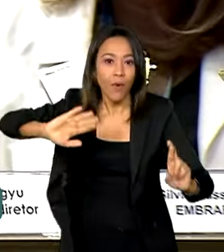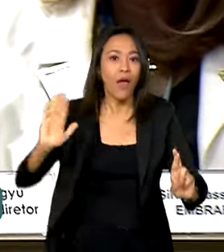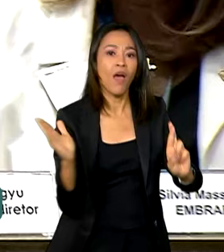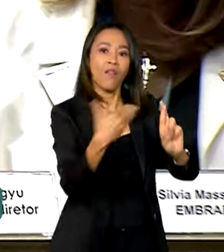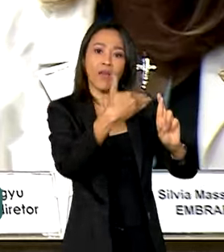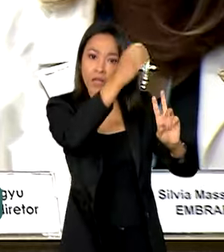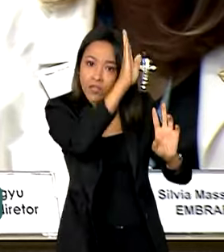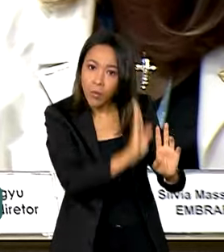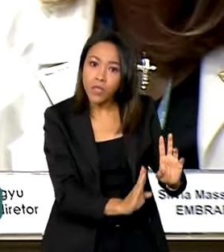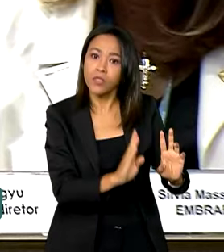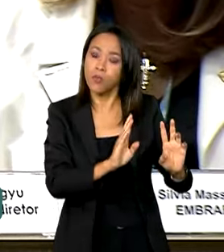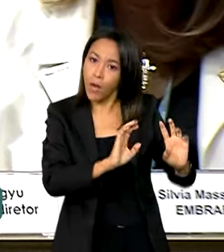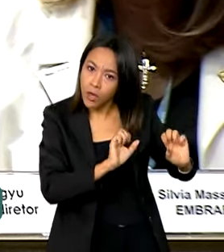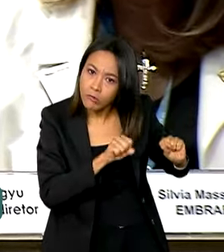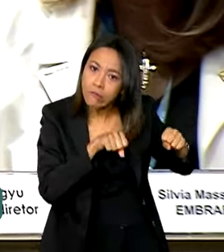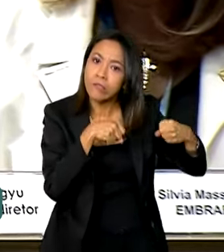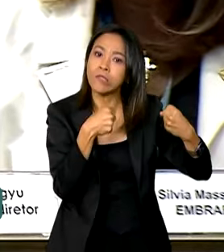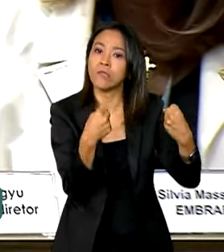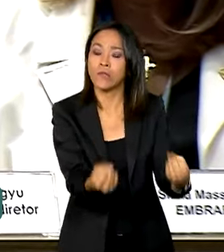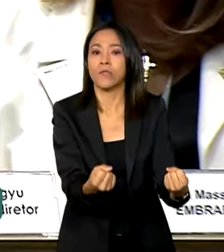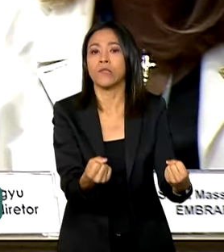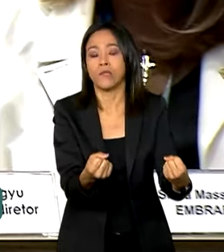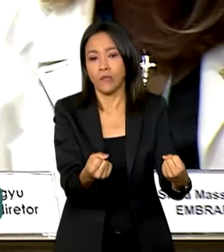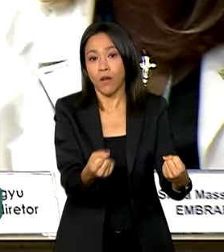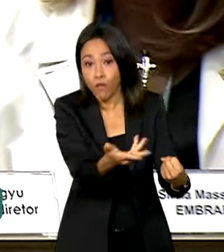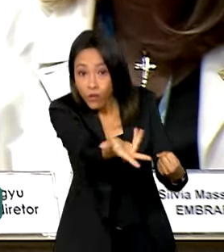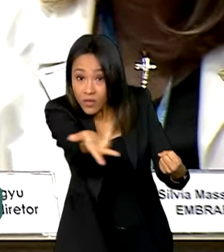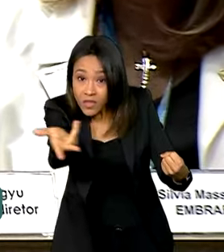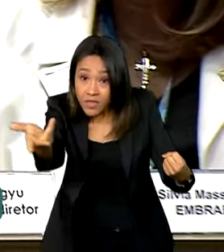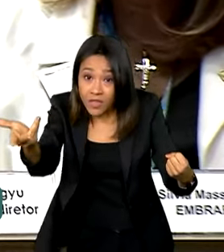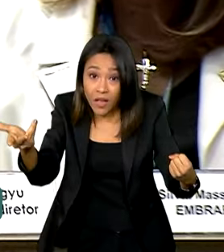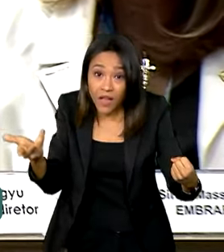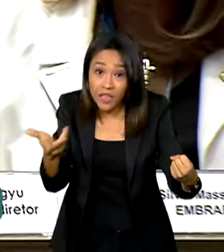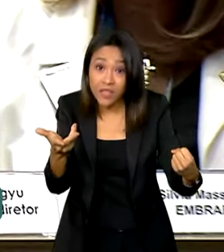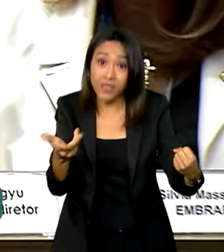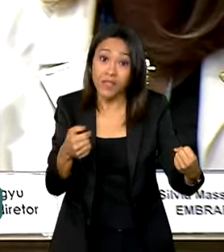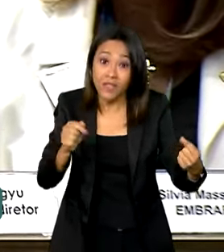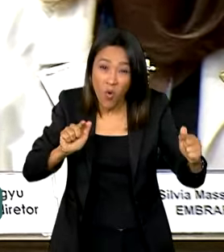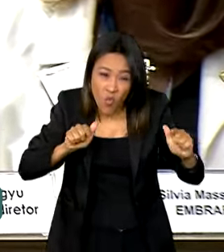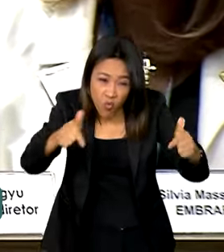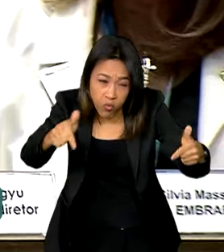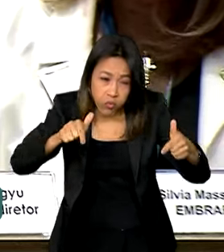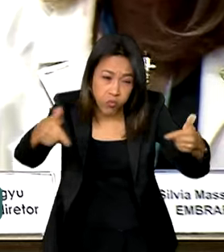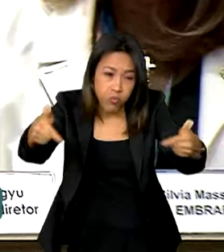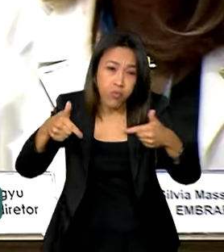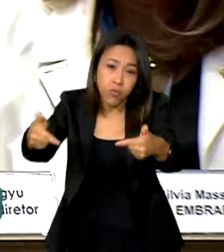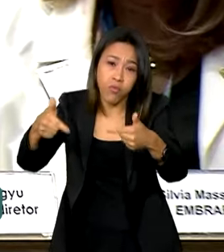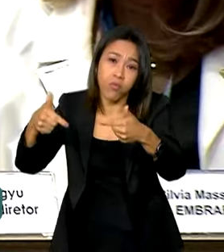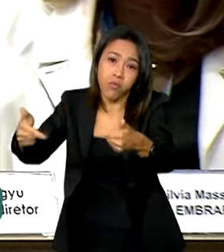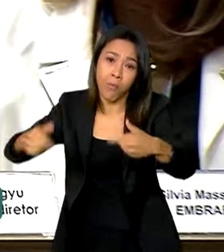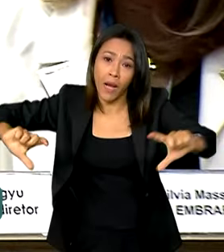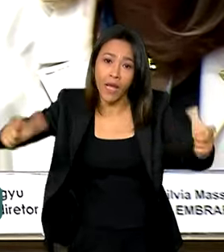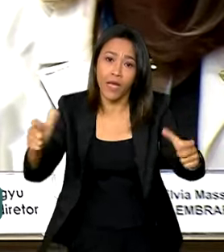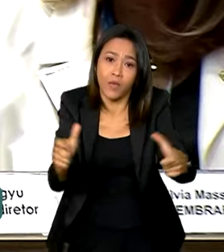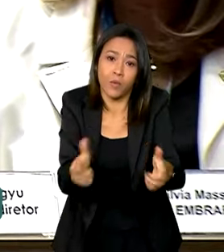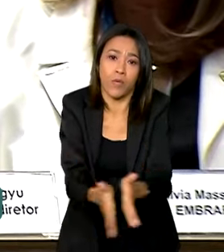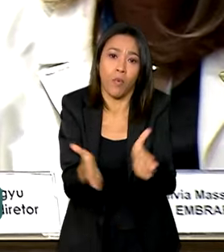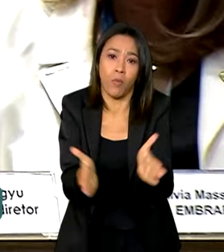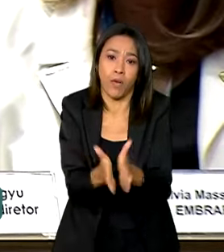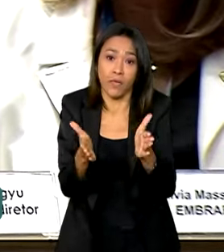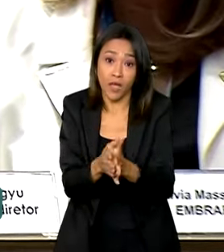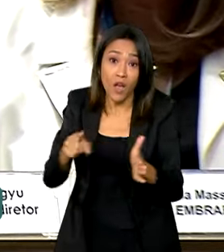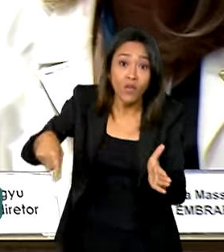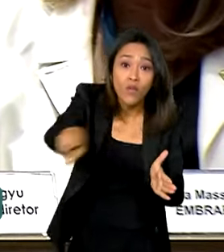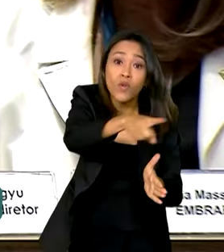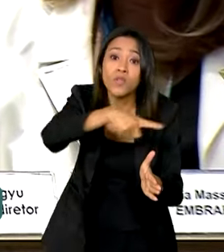esses esforços. Vocês estão na linha de frente da luta contra a pobreza. Vocês são elementos